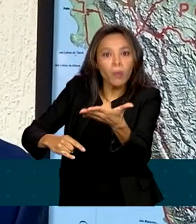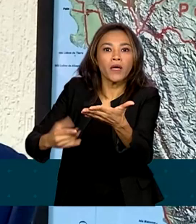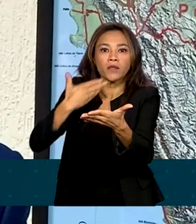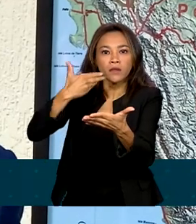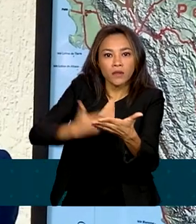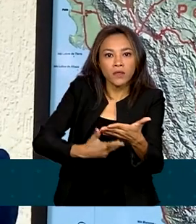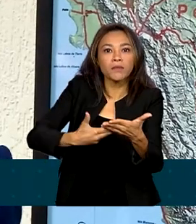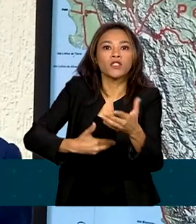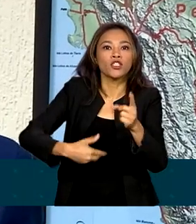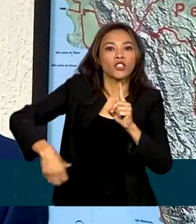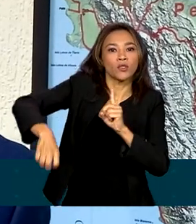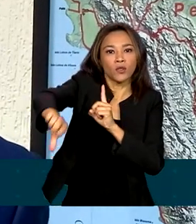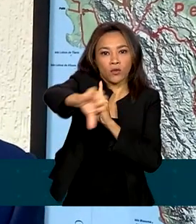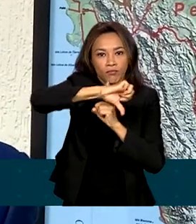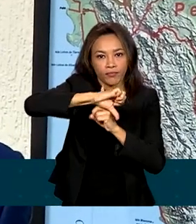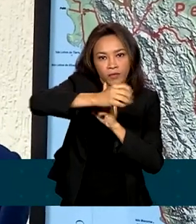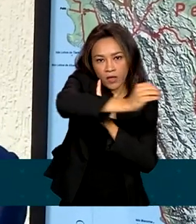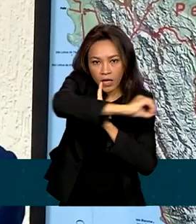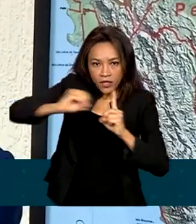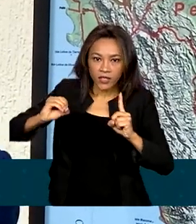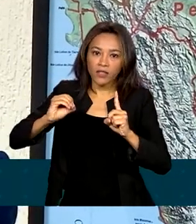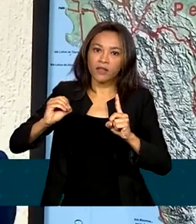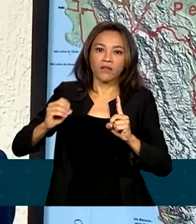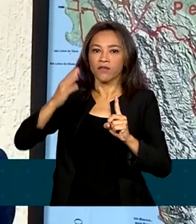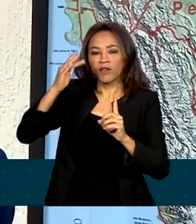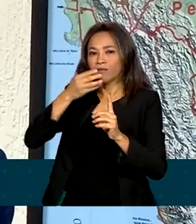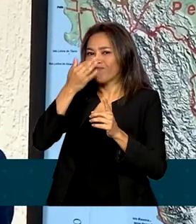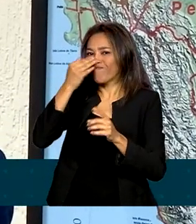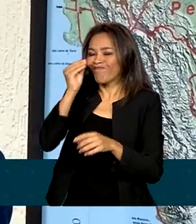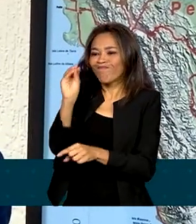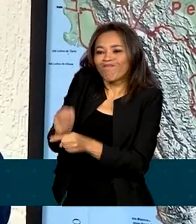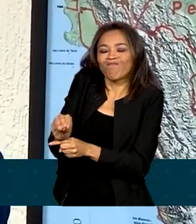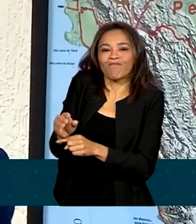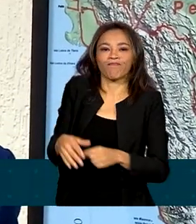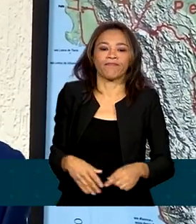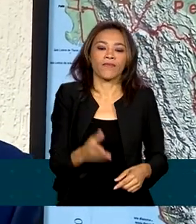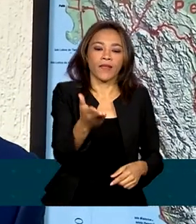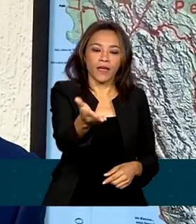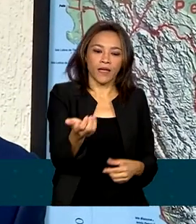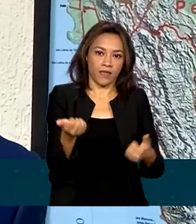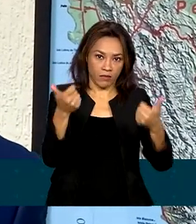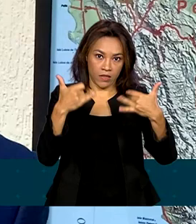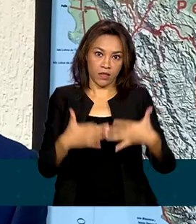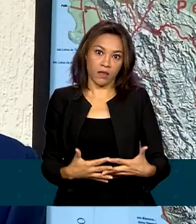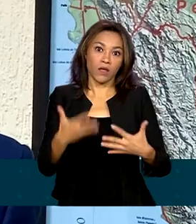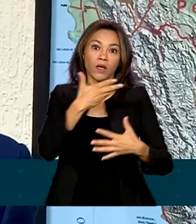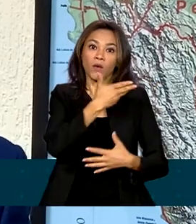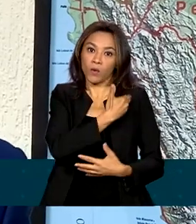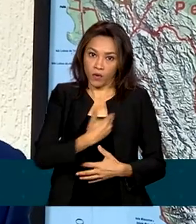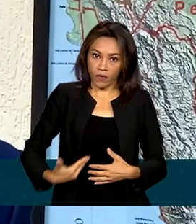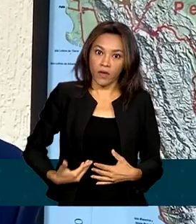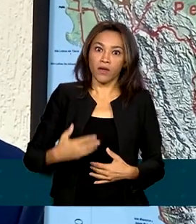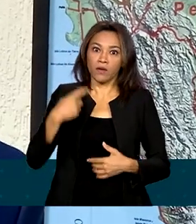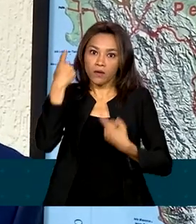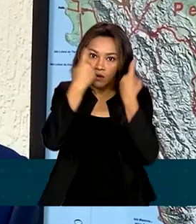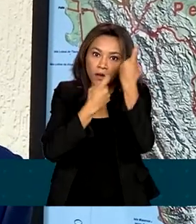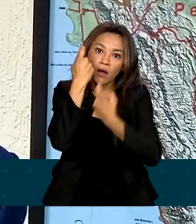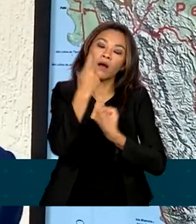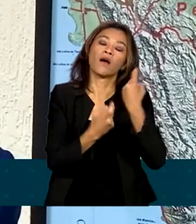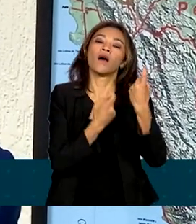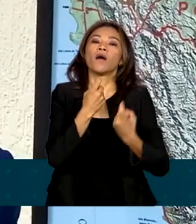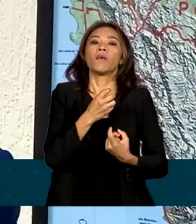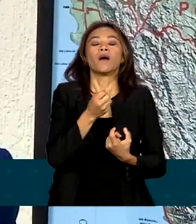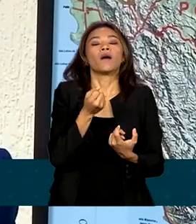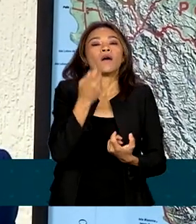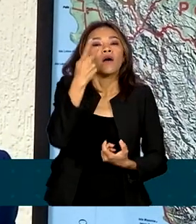Um governo democrático, um governo que de fato se preocupa com o Brasil, com a imagem do Brasil no